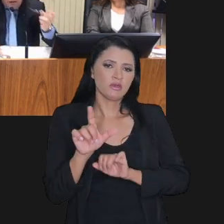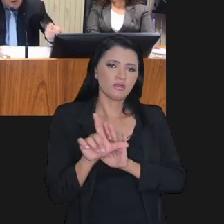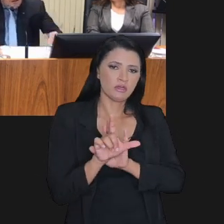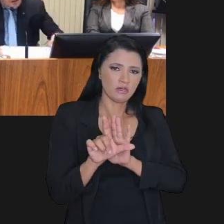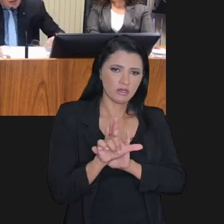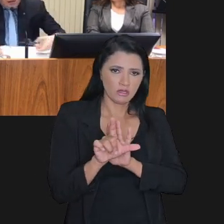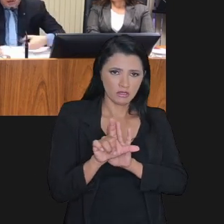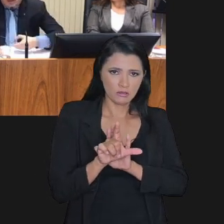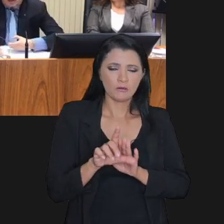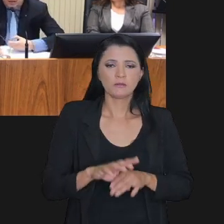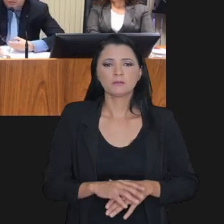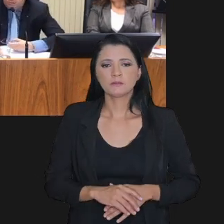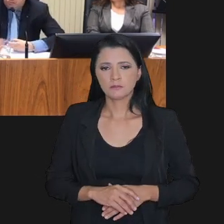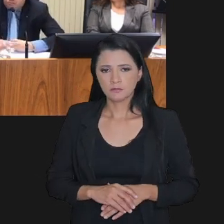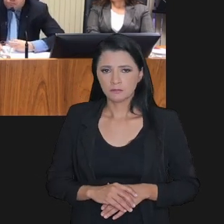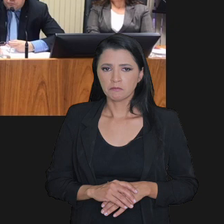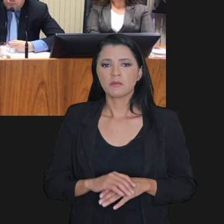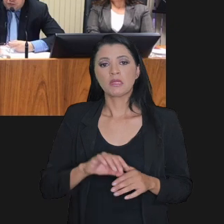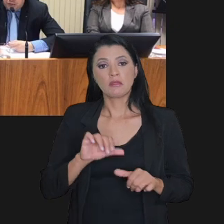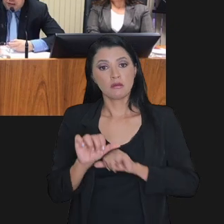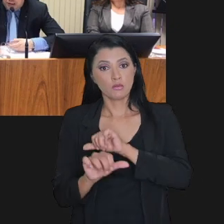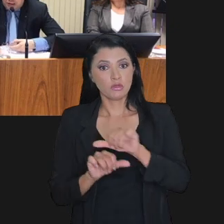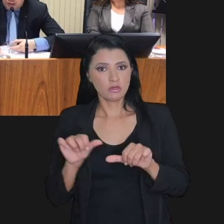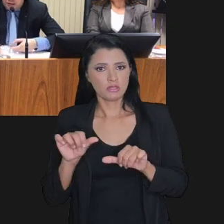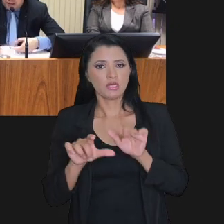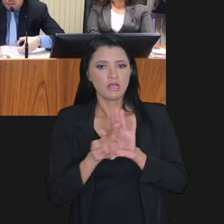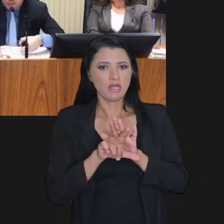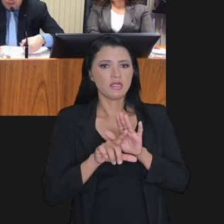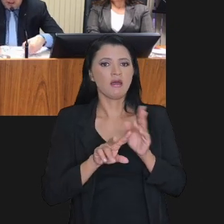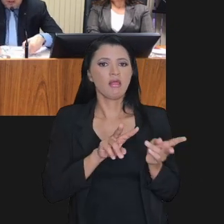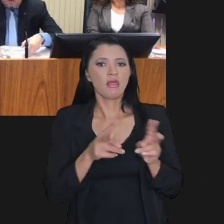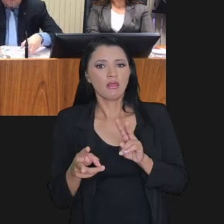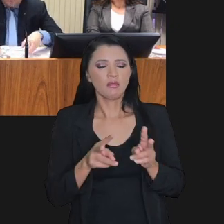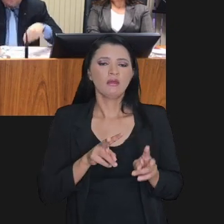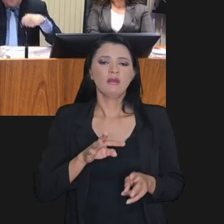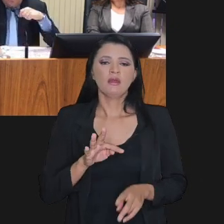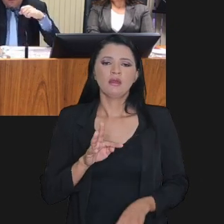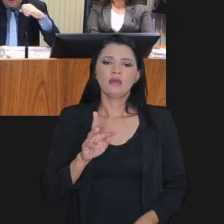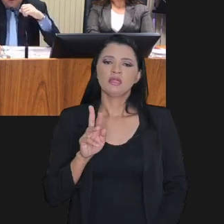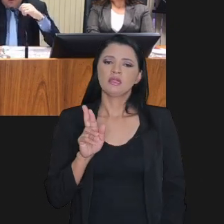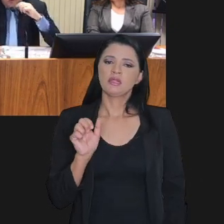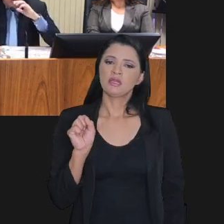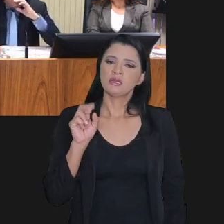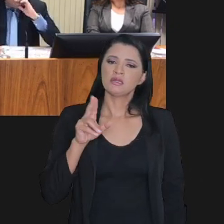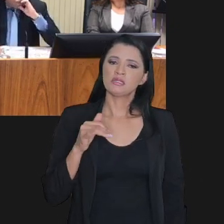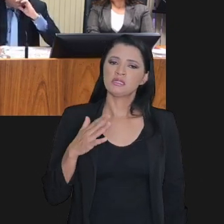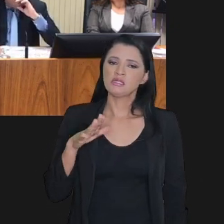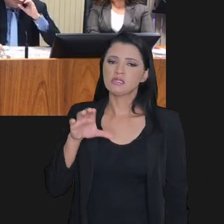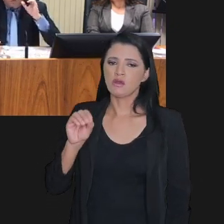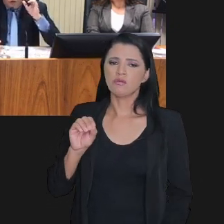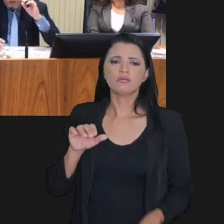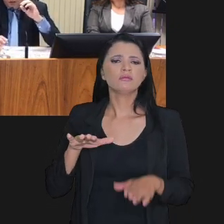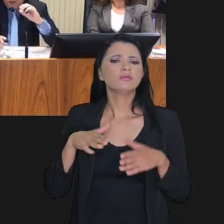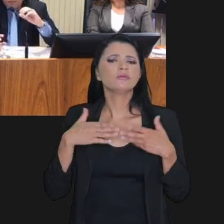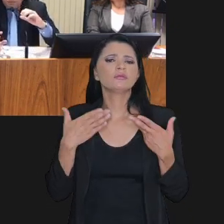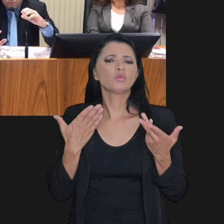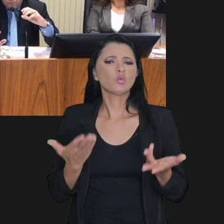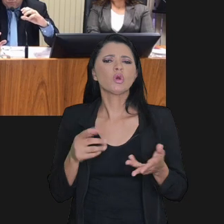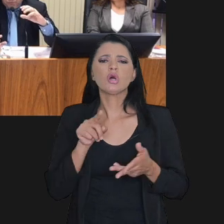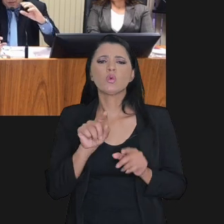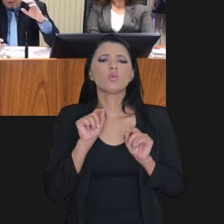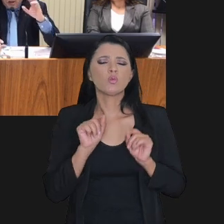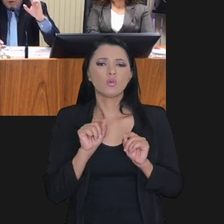alterando a lei da transação. Qual é o mote aqui?